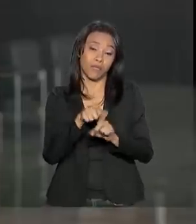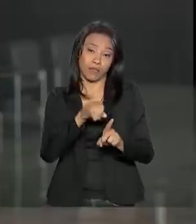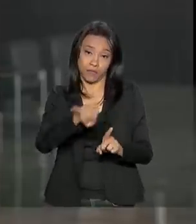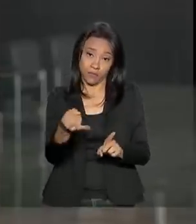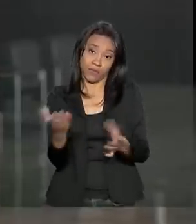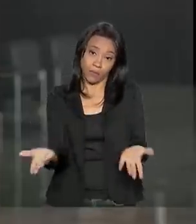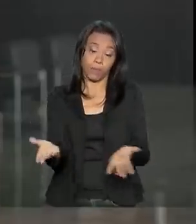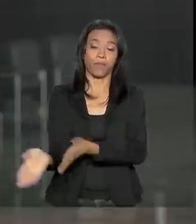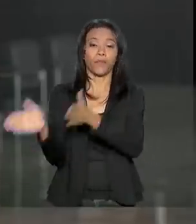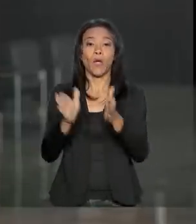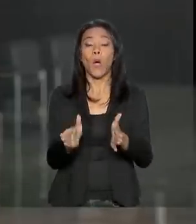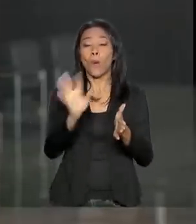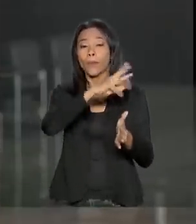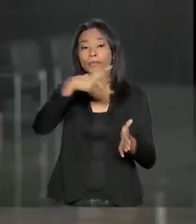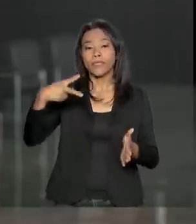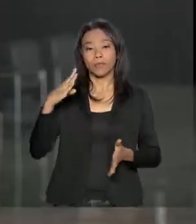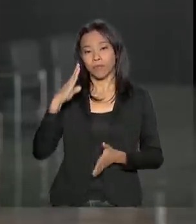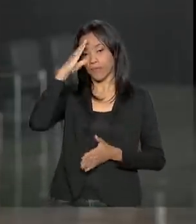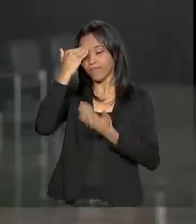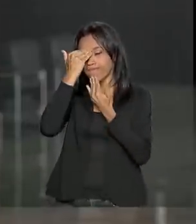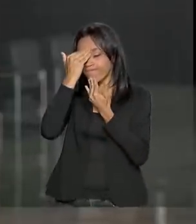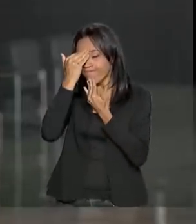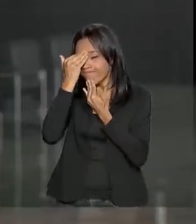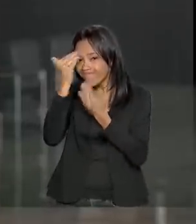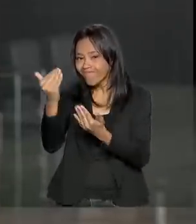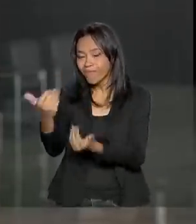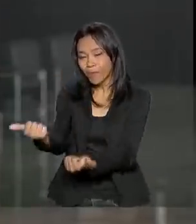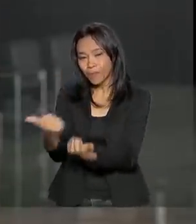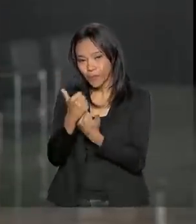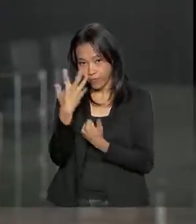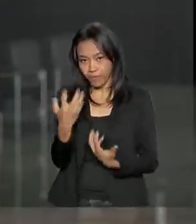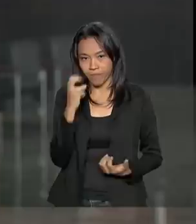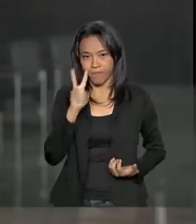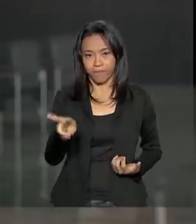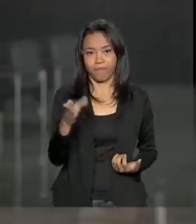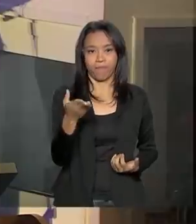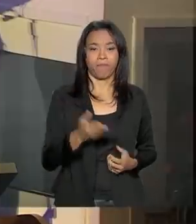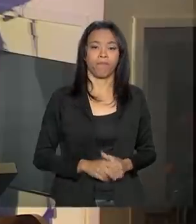O presidente agradeceu a ajuda israelense. Vamos ver.